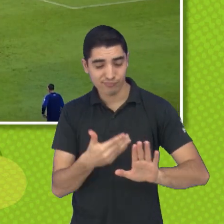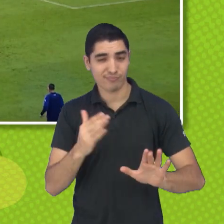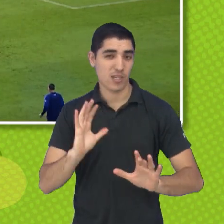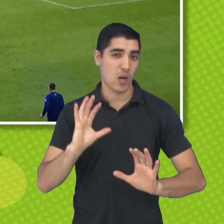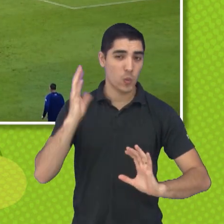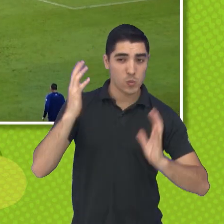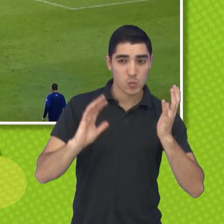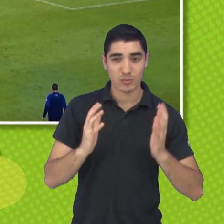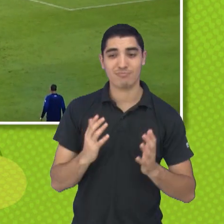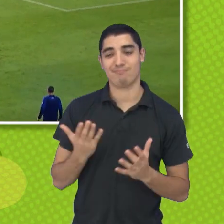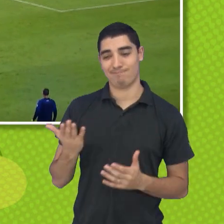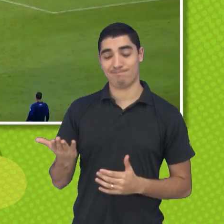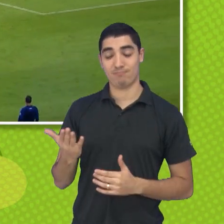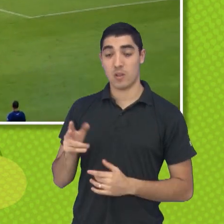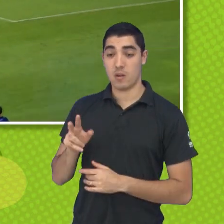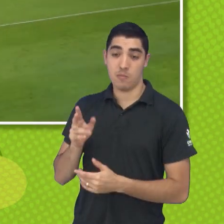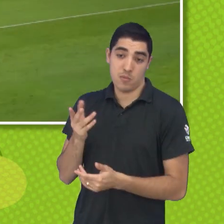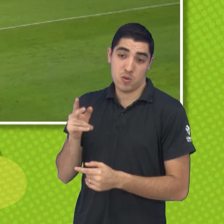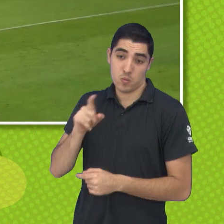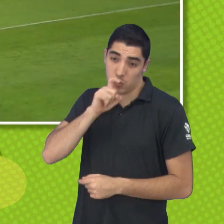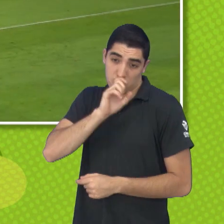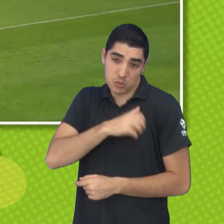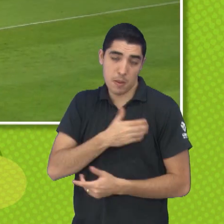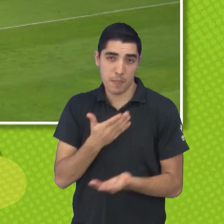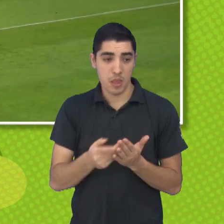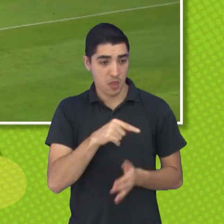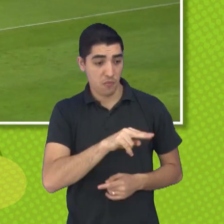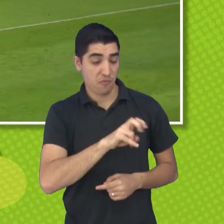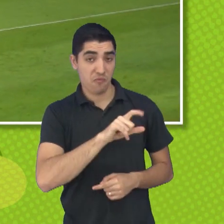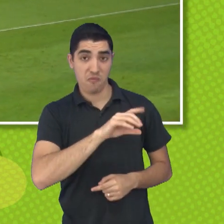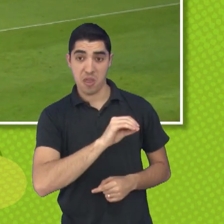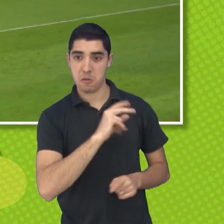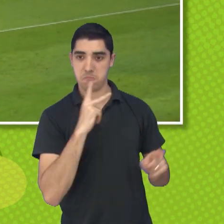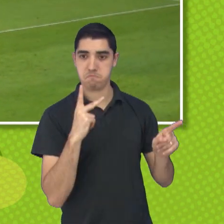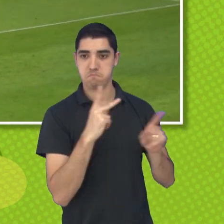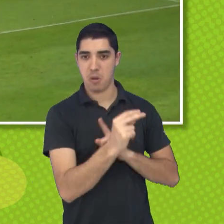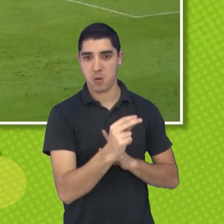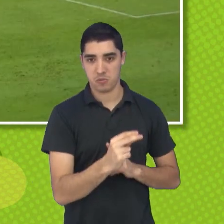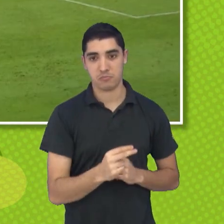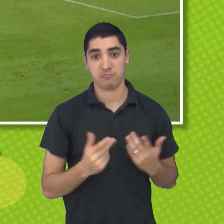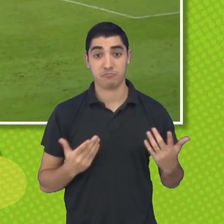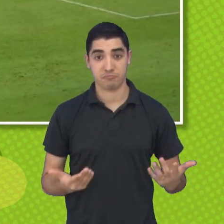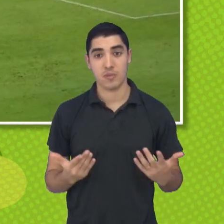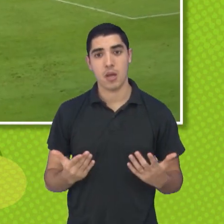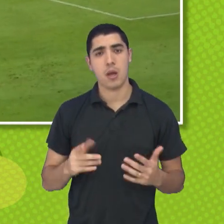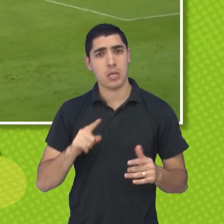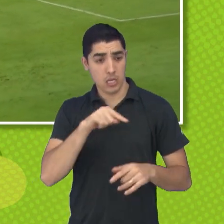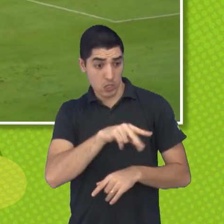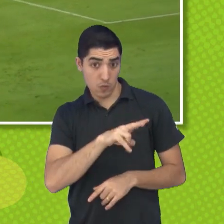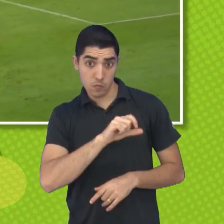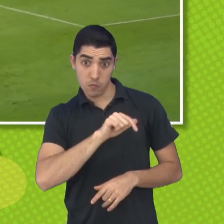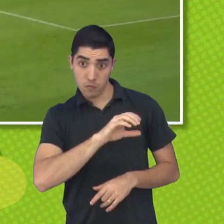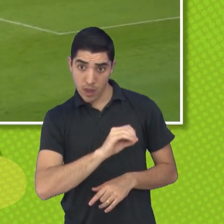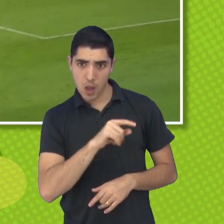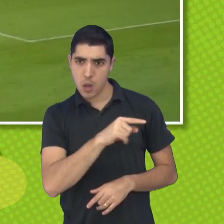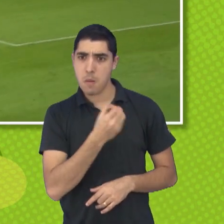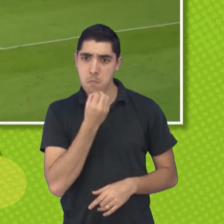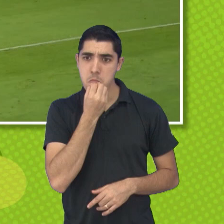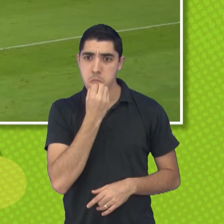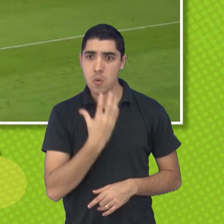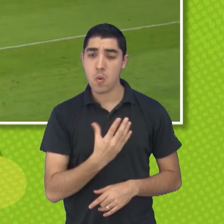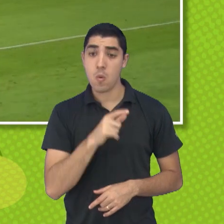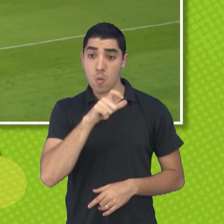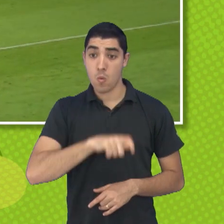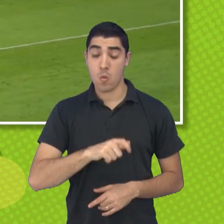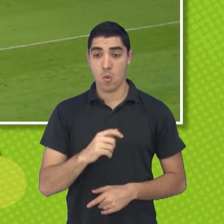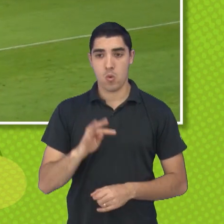passando pelo Velo Clube, que não é demérito, até porque o Velo Clube é um time muito bem organizado, né, pelo Guilherme. O Guilherme vem